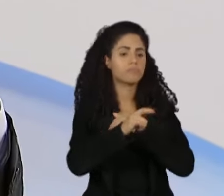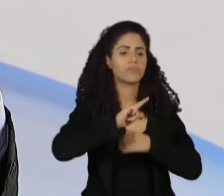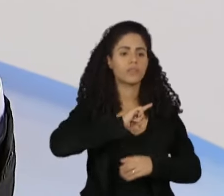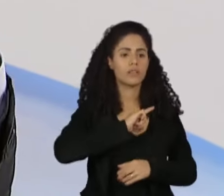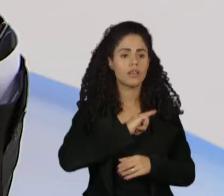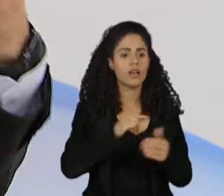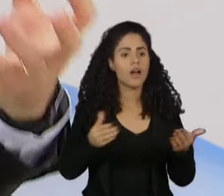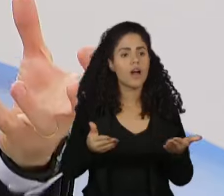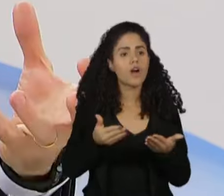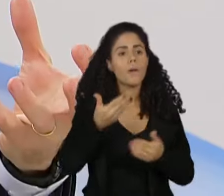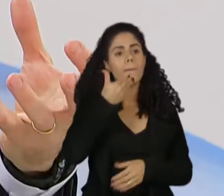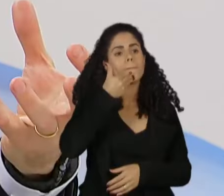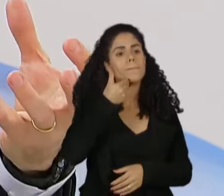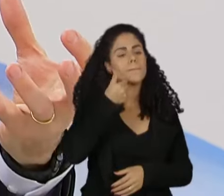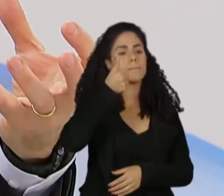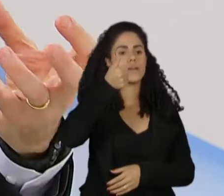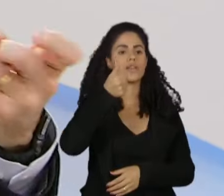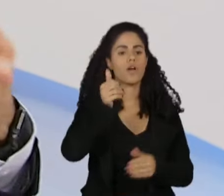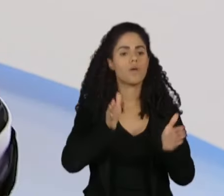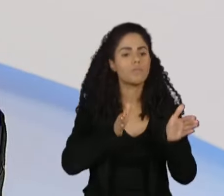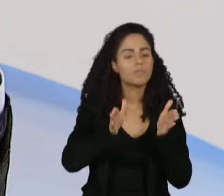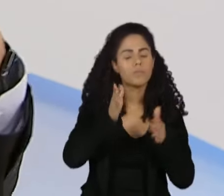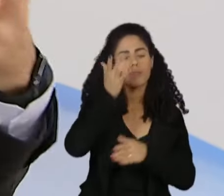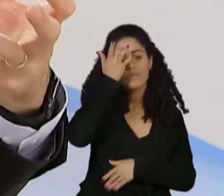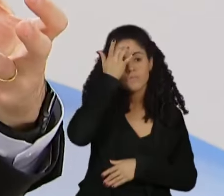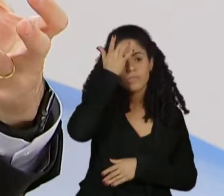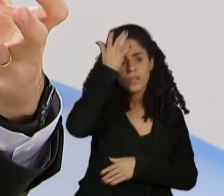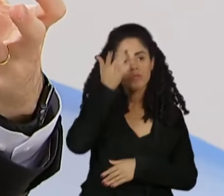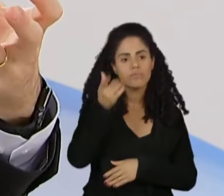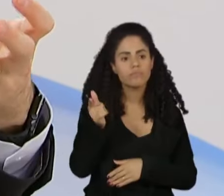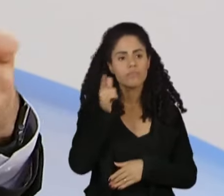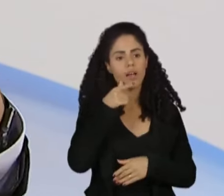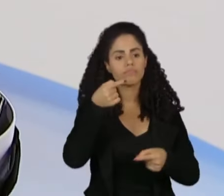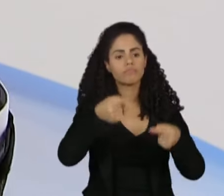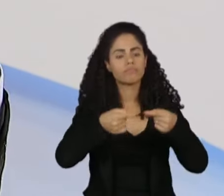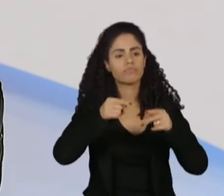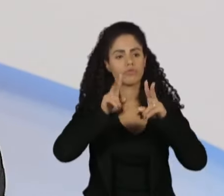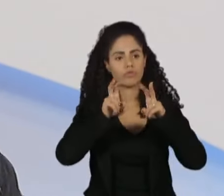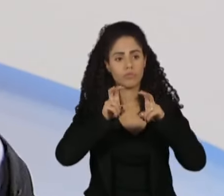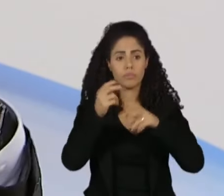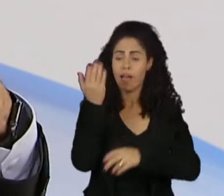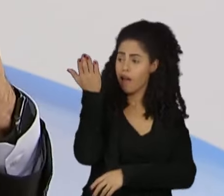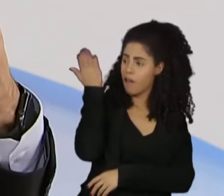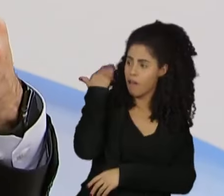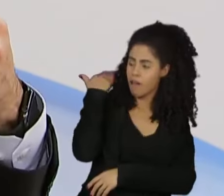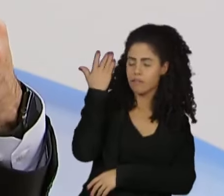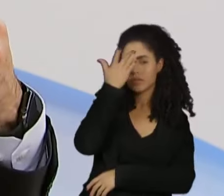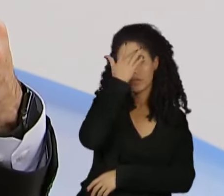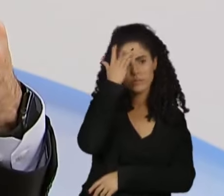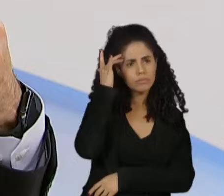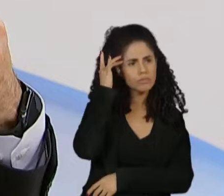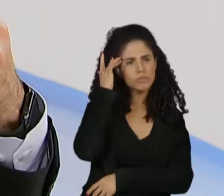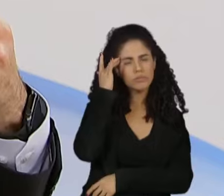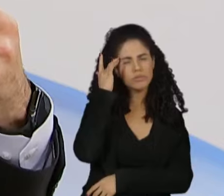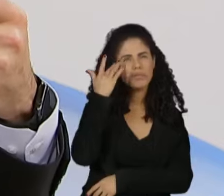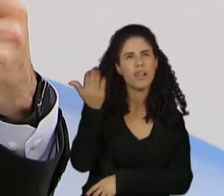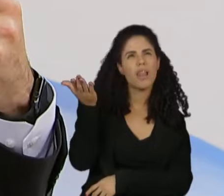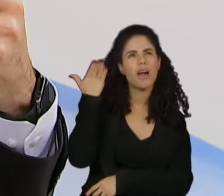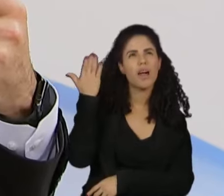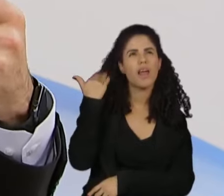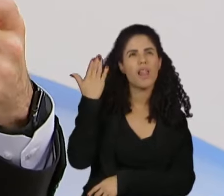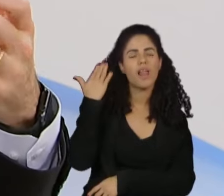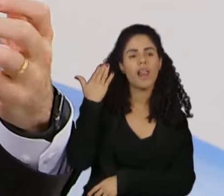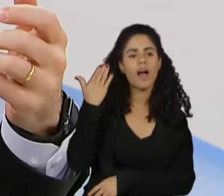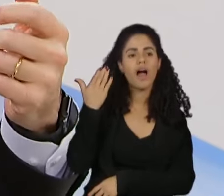mais próximo do investidor essa discussão. antes o investidor era, quer dizer, nossos